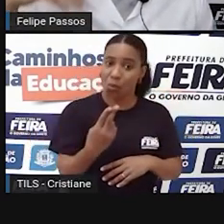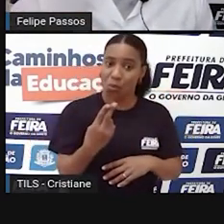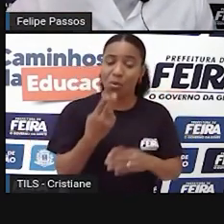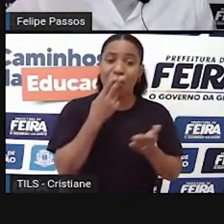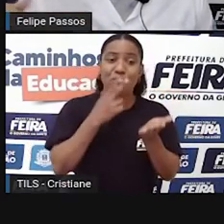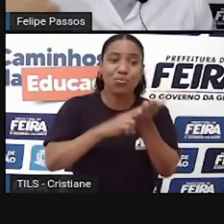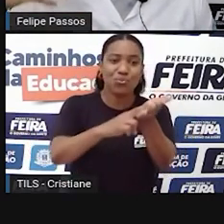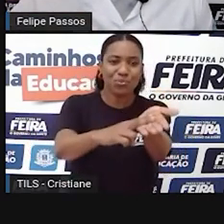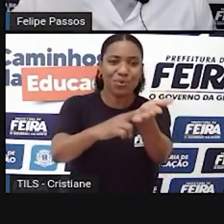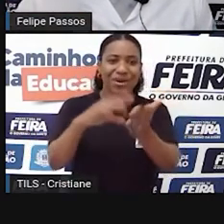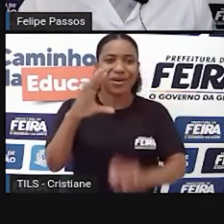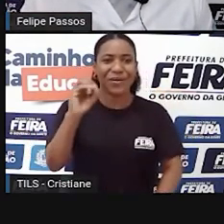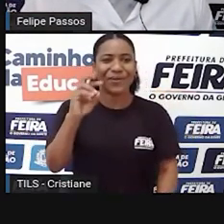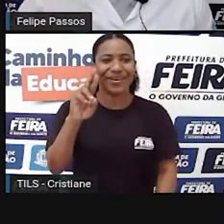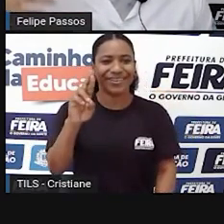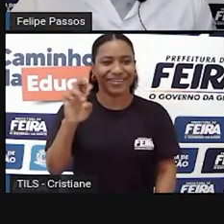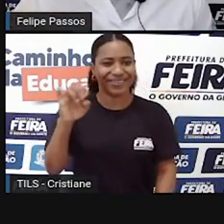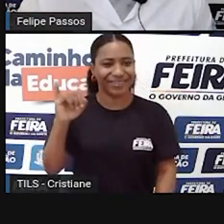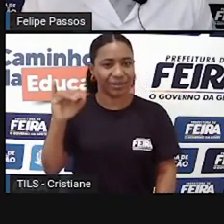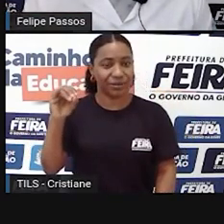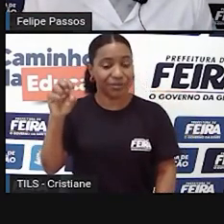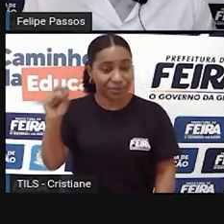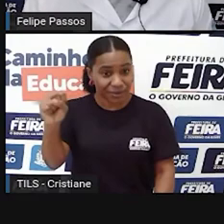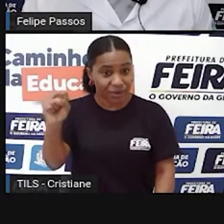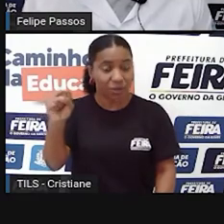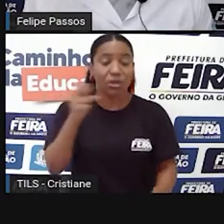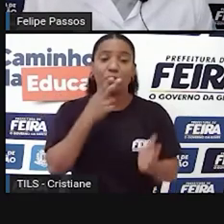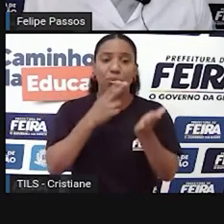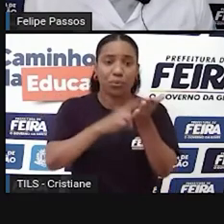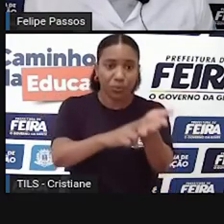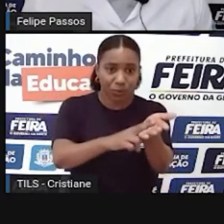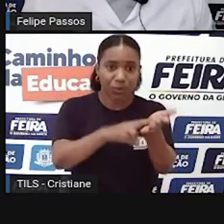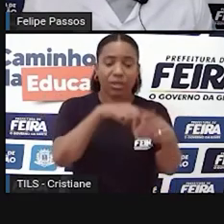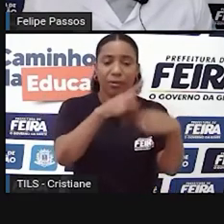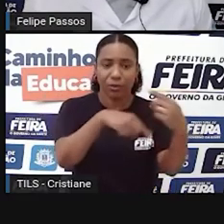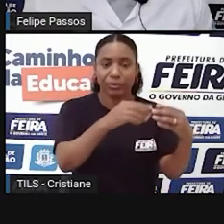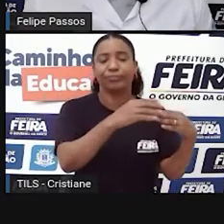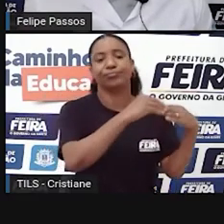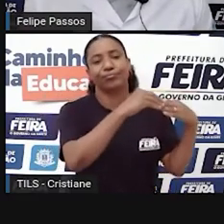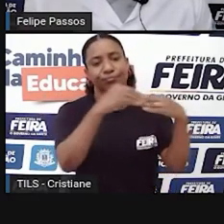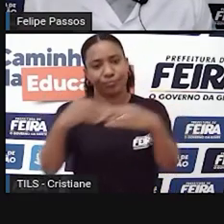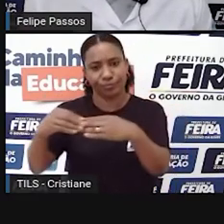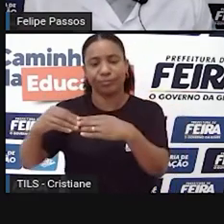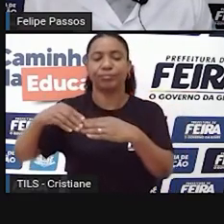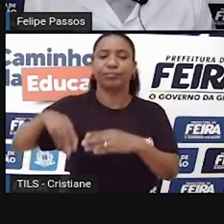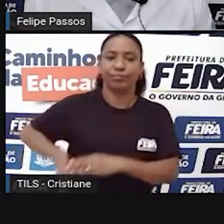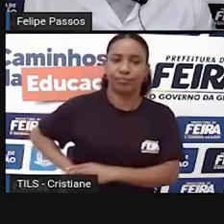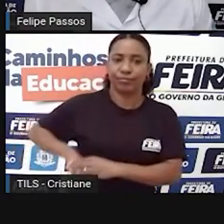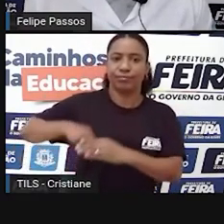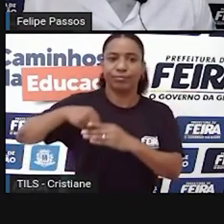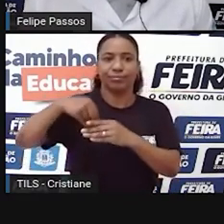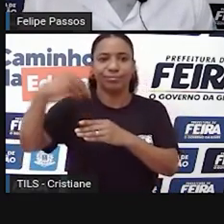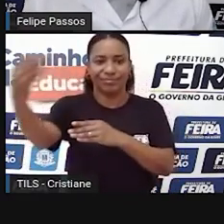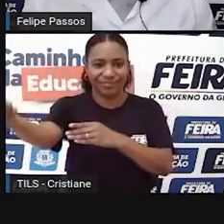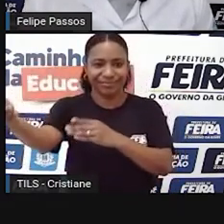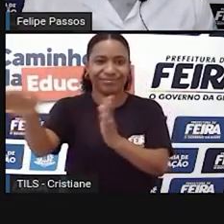essa carta vai passar pelo sistema de distribuição até chegar no destinatário. Então ainda não é um processo imediato, né?